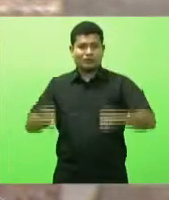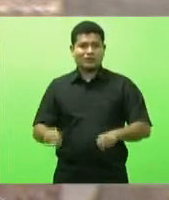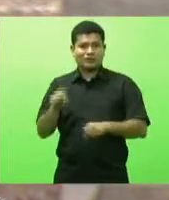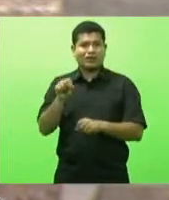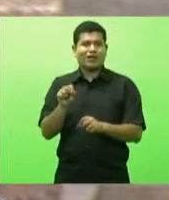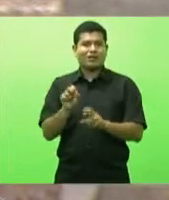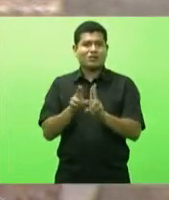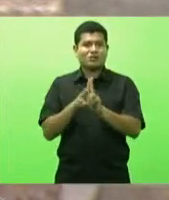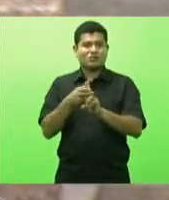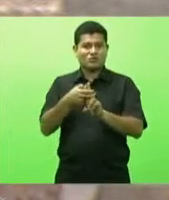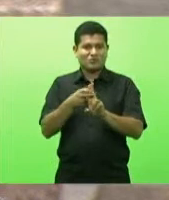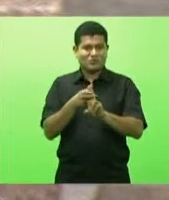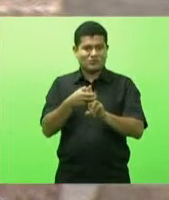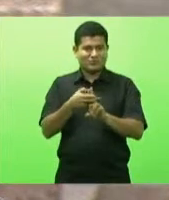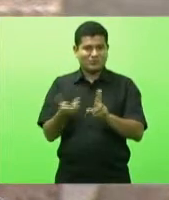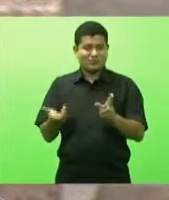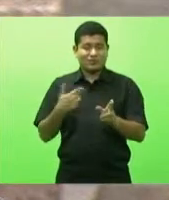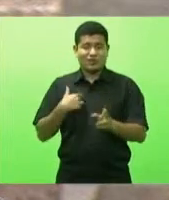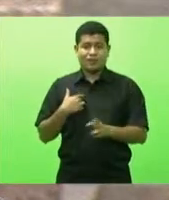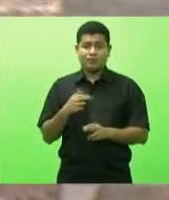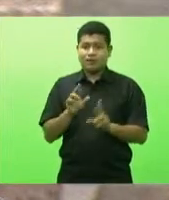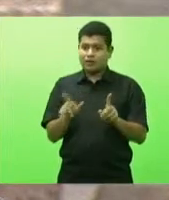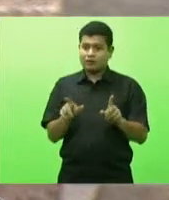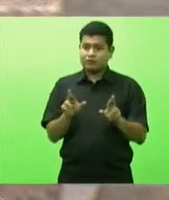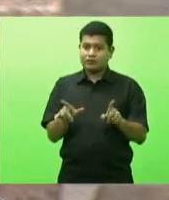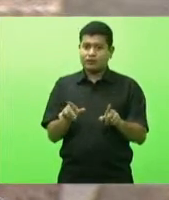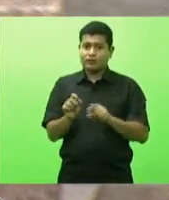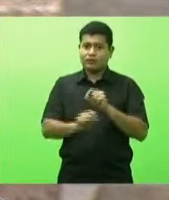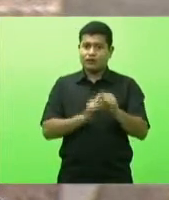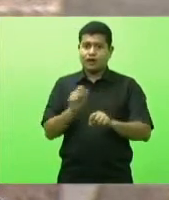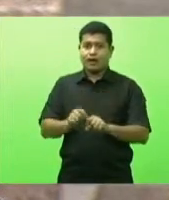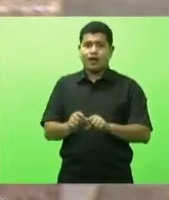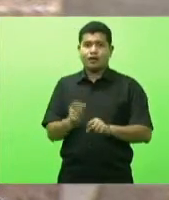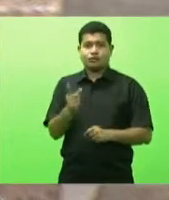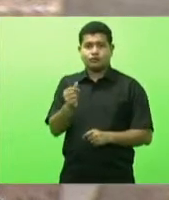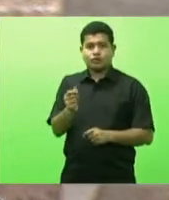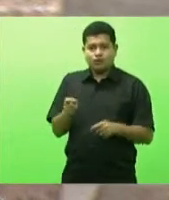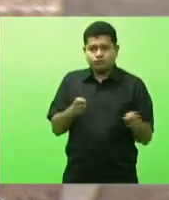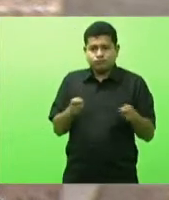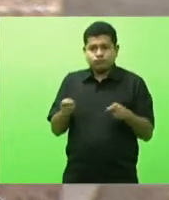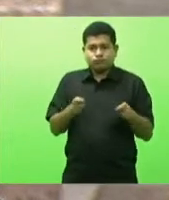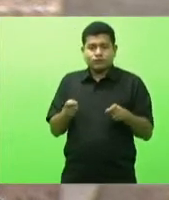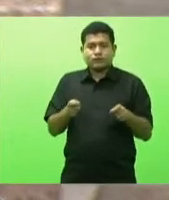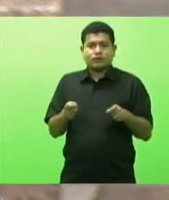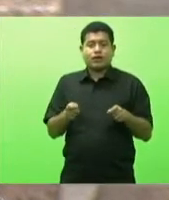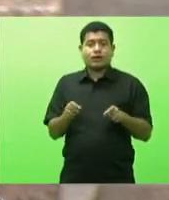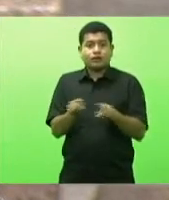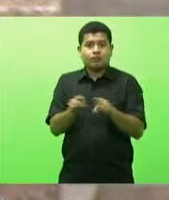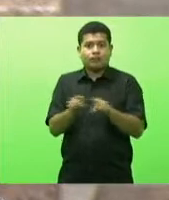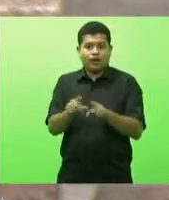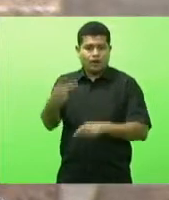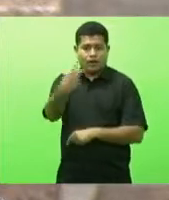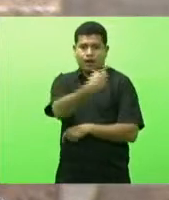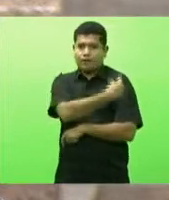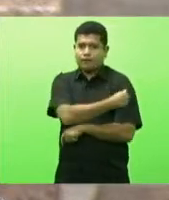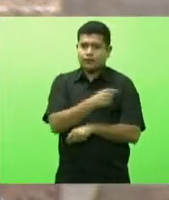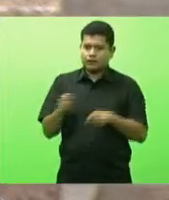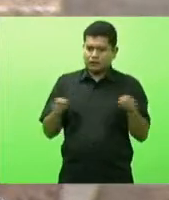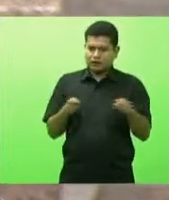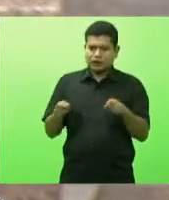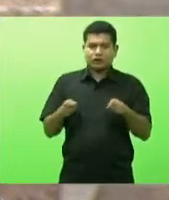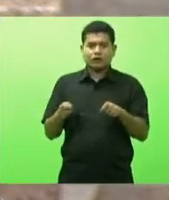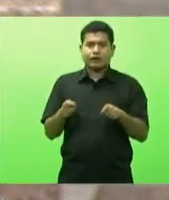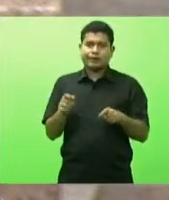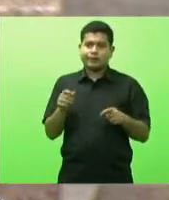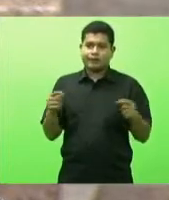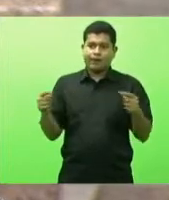vejo assim a retenção por parte do estado de parte das doses por exemplo da Coronavac pode ser que tenha